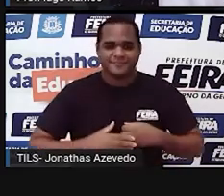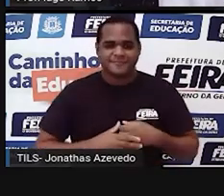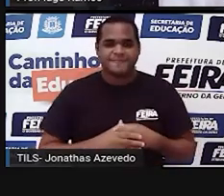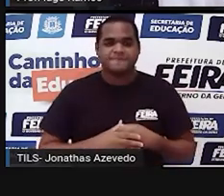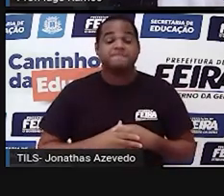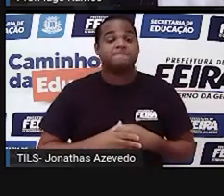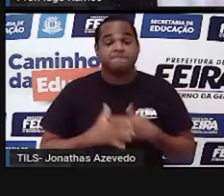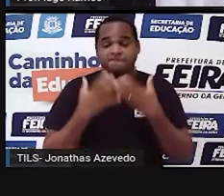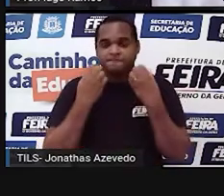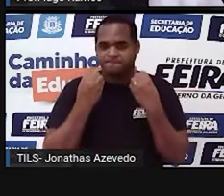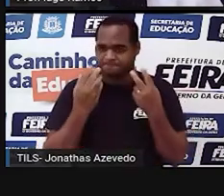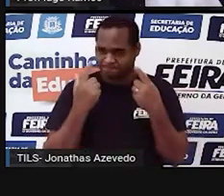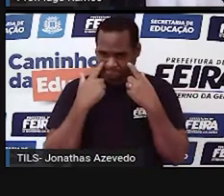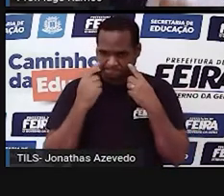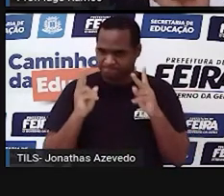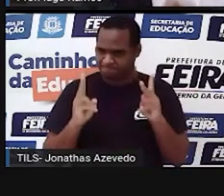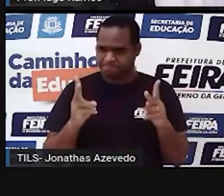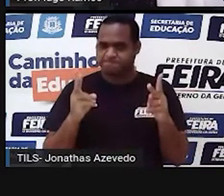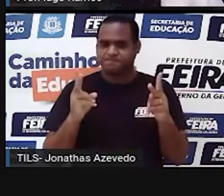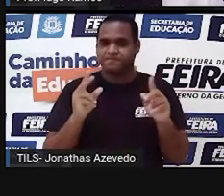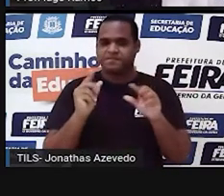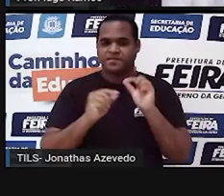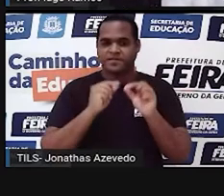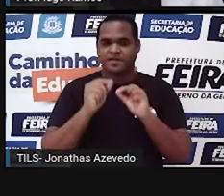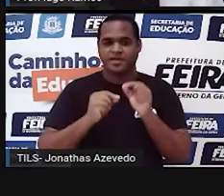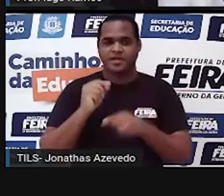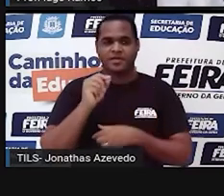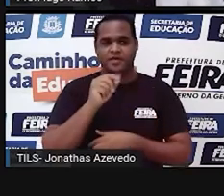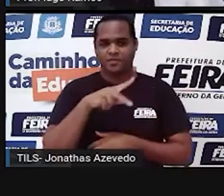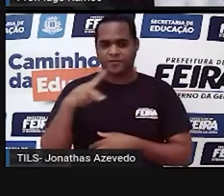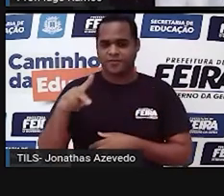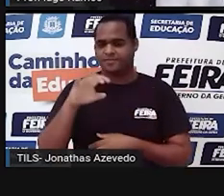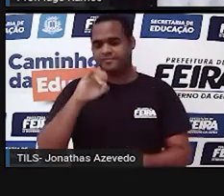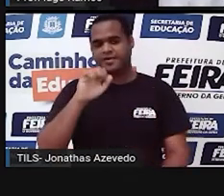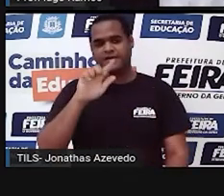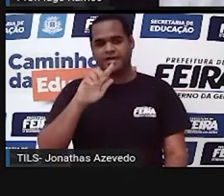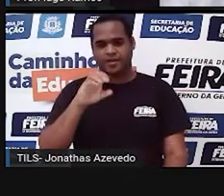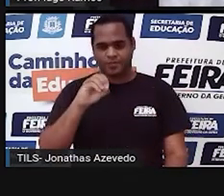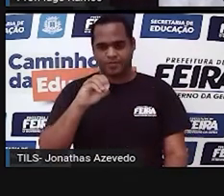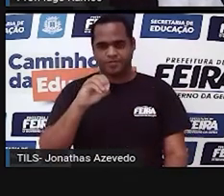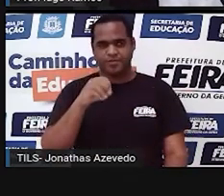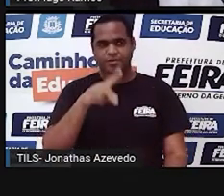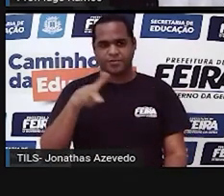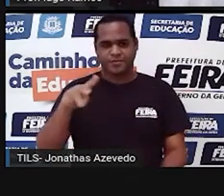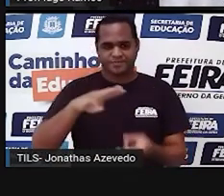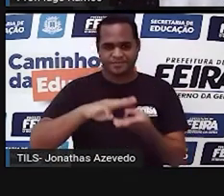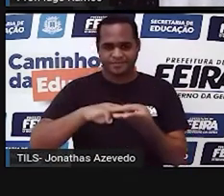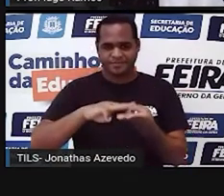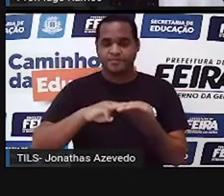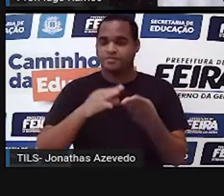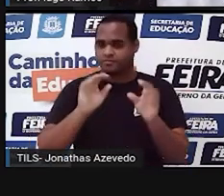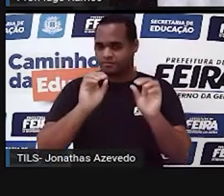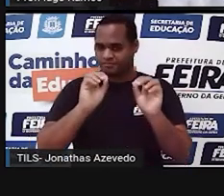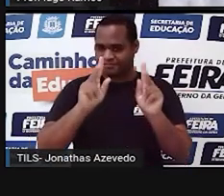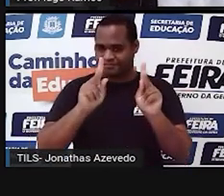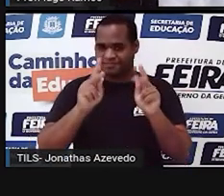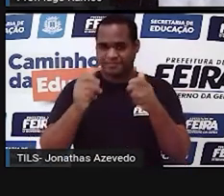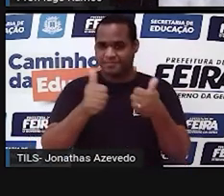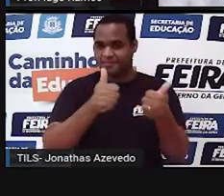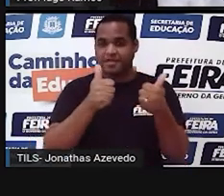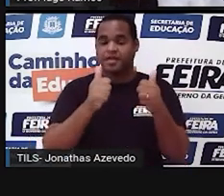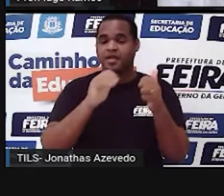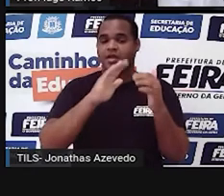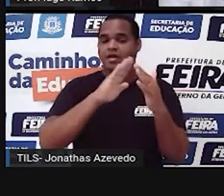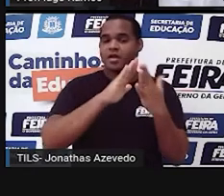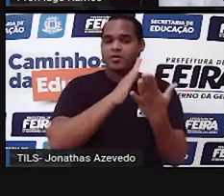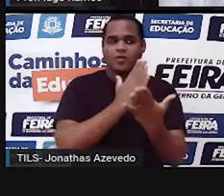Bom, seguindo, eu sou o professor Iago Ramos, sou professor de matemática, claro, venho lá da